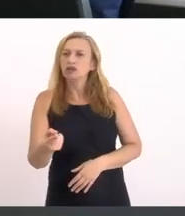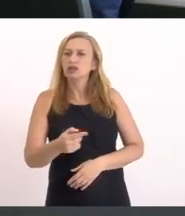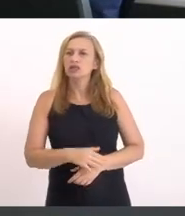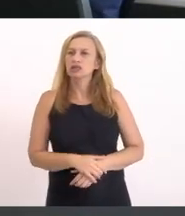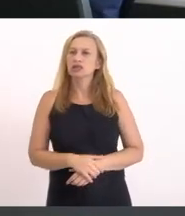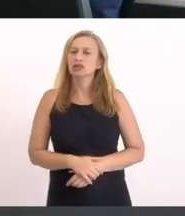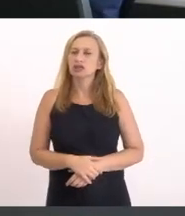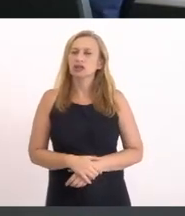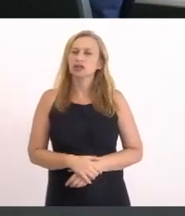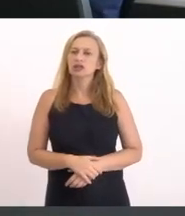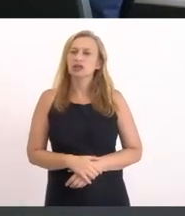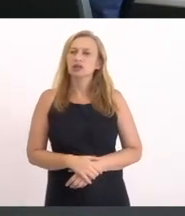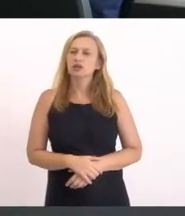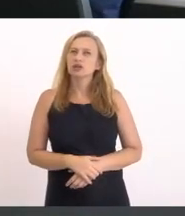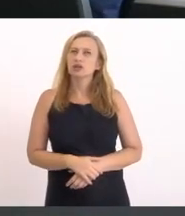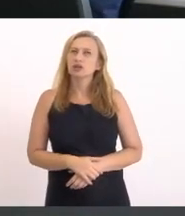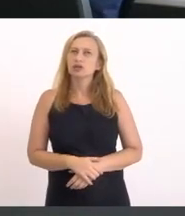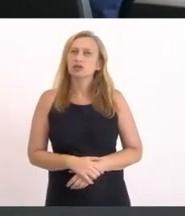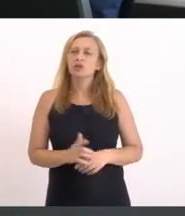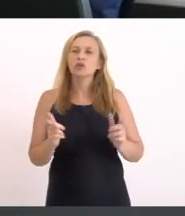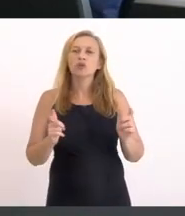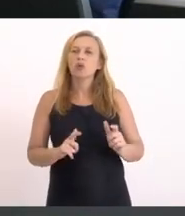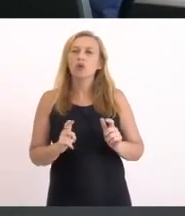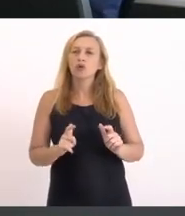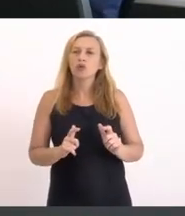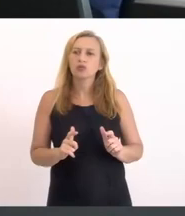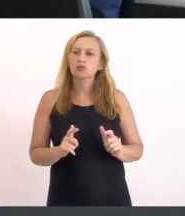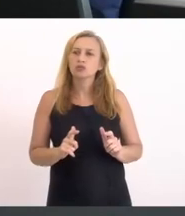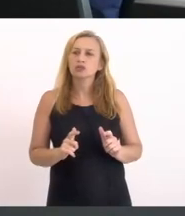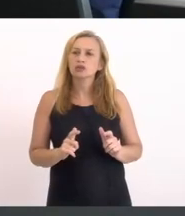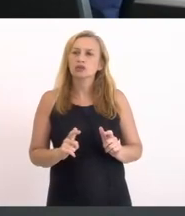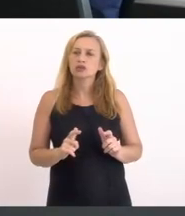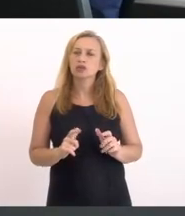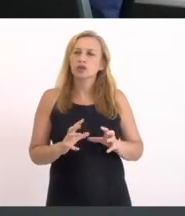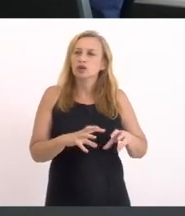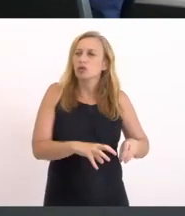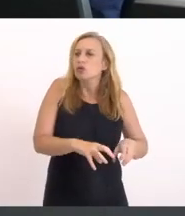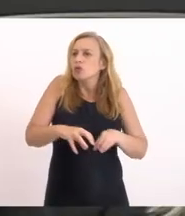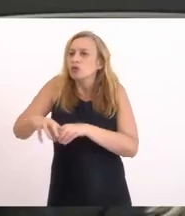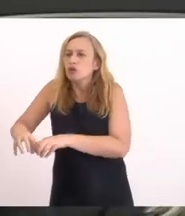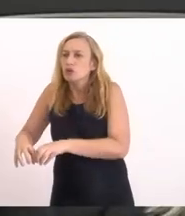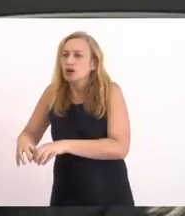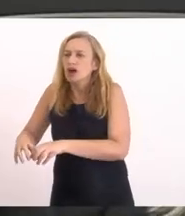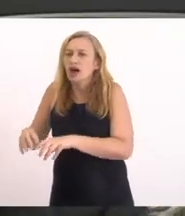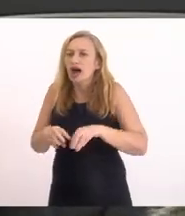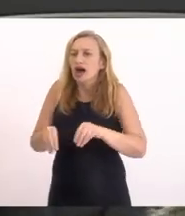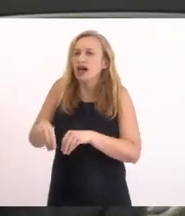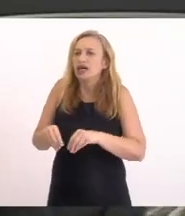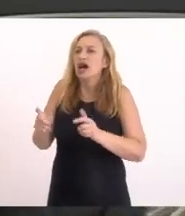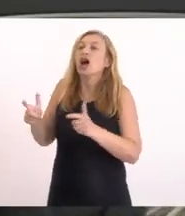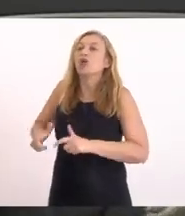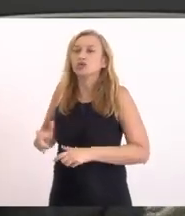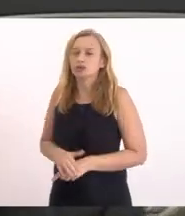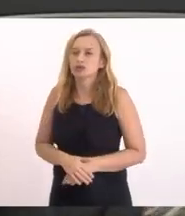A colocação Onde que está sendo colocada Essa areia atualmente Porque O Ministério Público